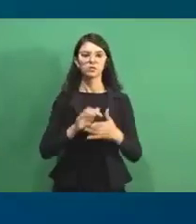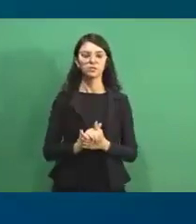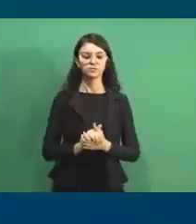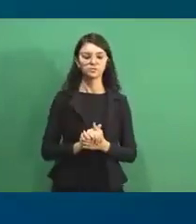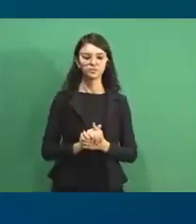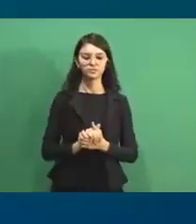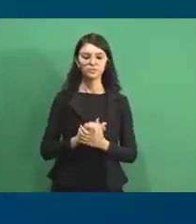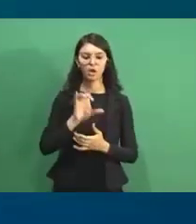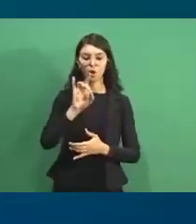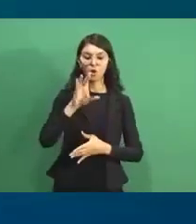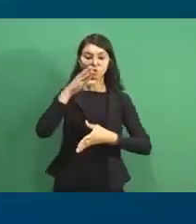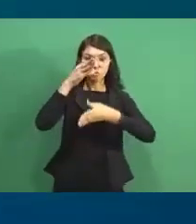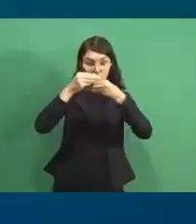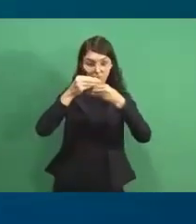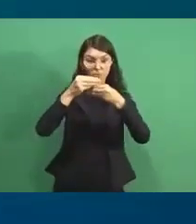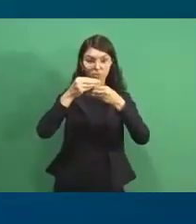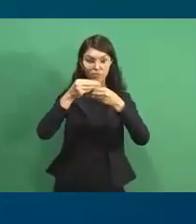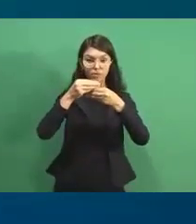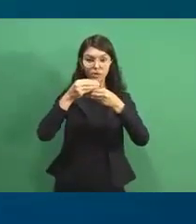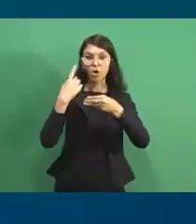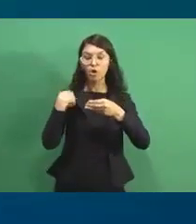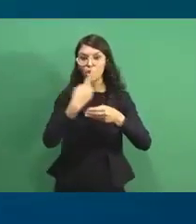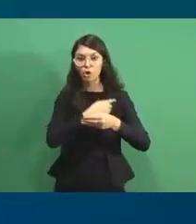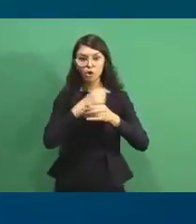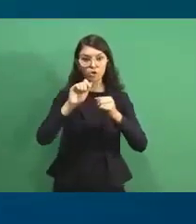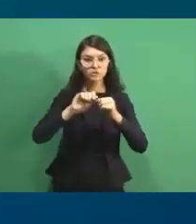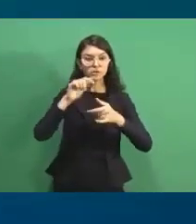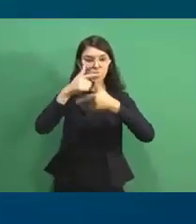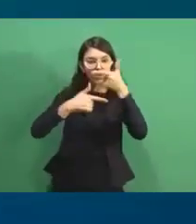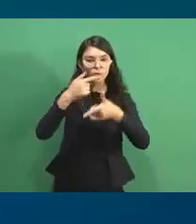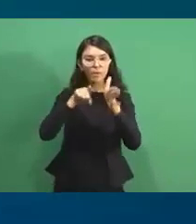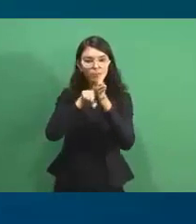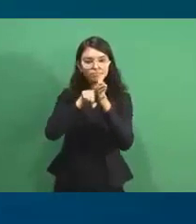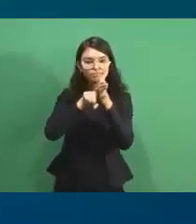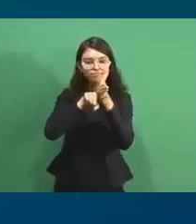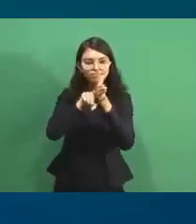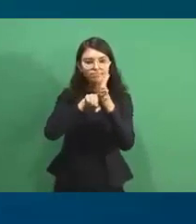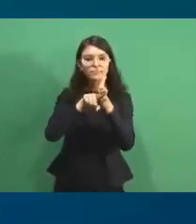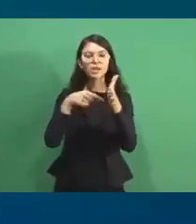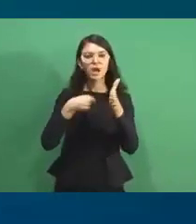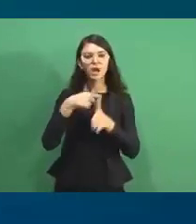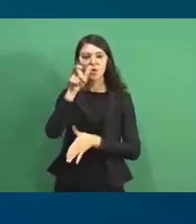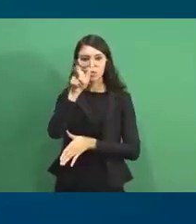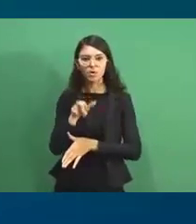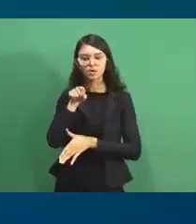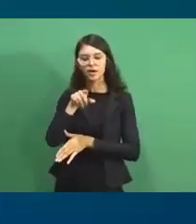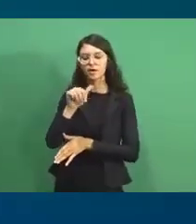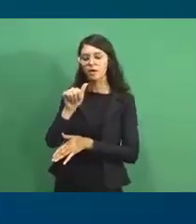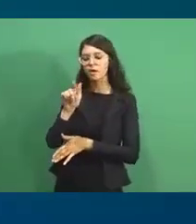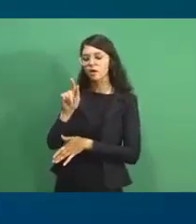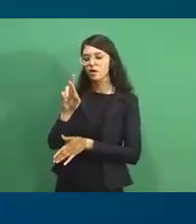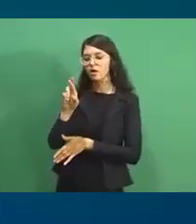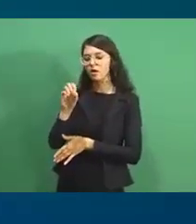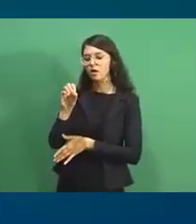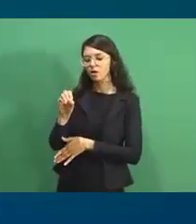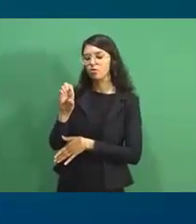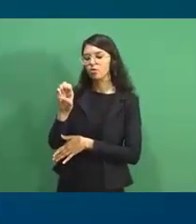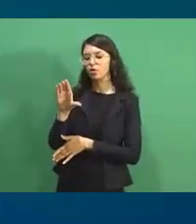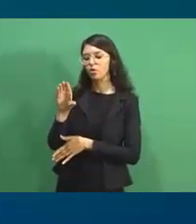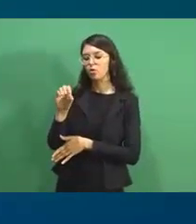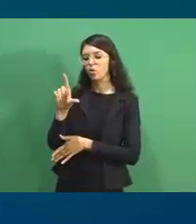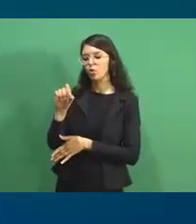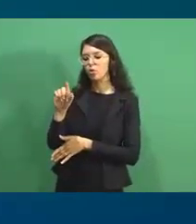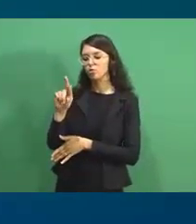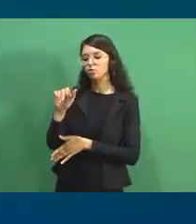Só para complementar essa parte, nós fizemos um trabalho de pesquisa, né? Eu, como sou da agroecologia, eu tenho contato direto com